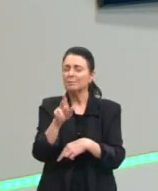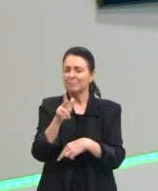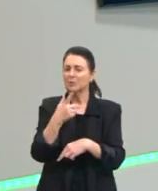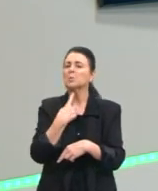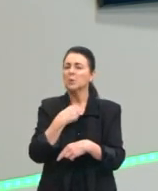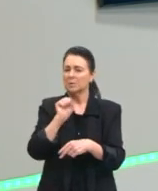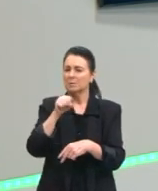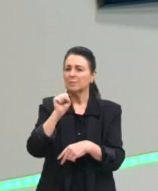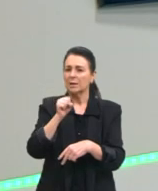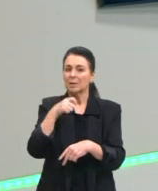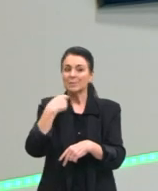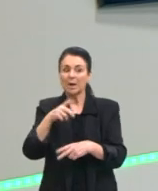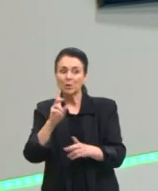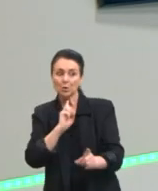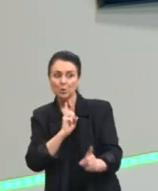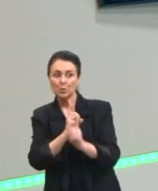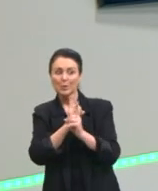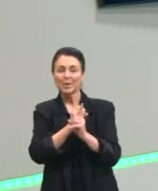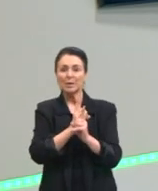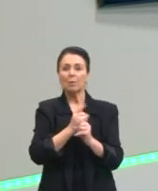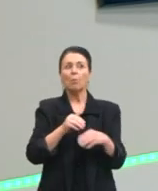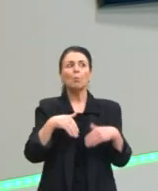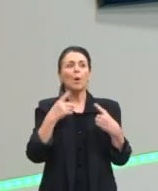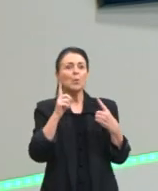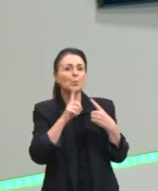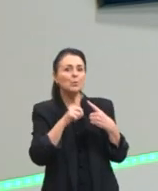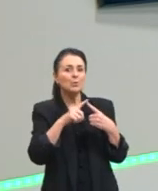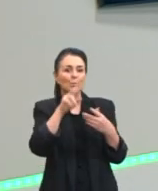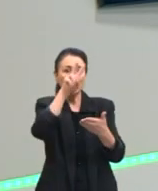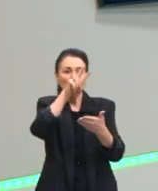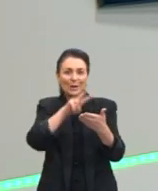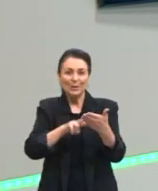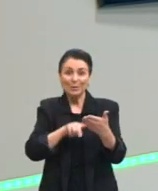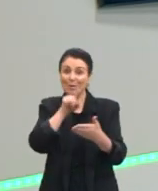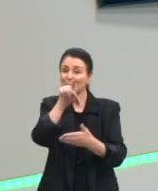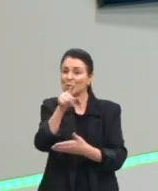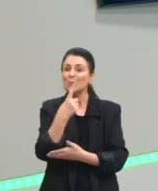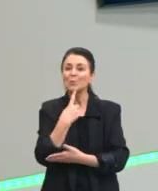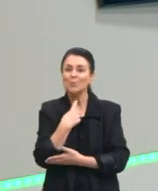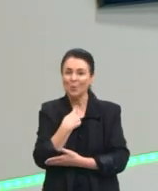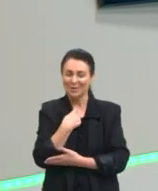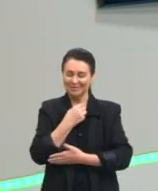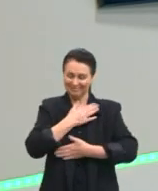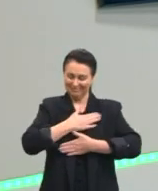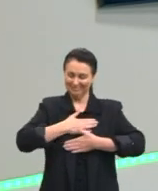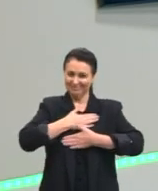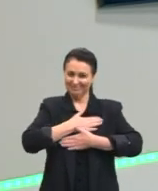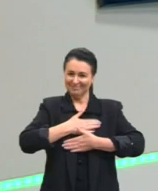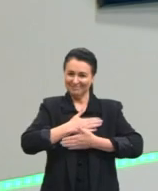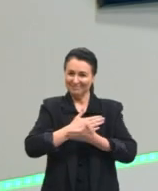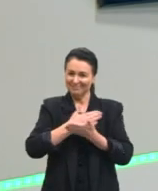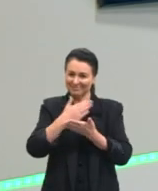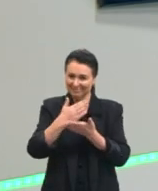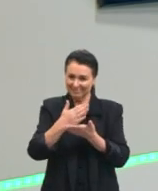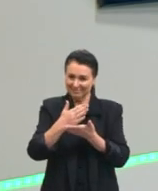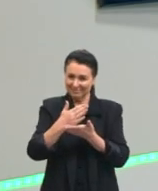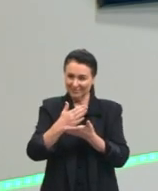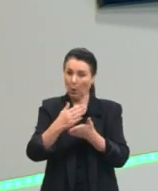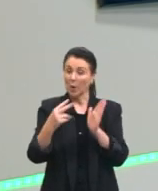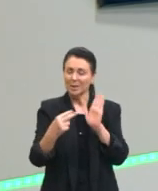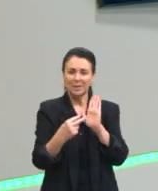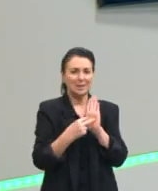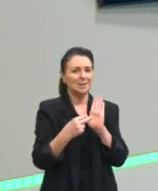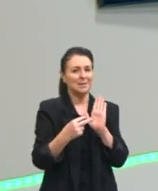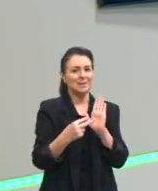descobrir o que tipo de leitura vai ser a leitura que vai trazer prazer e satisfação para vocês. Então, se atentem a isso,